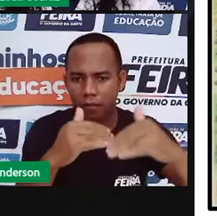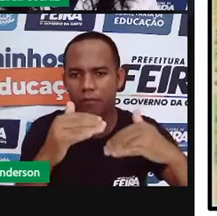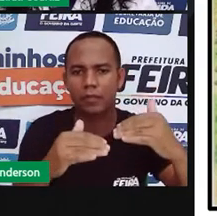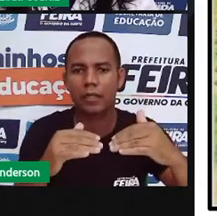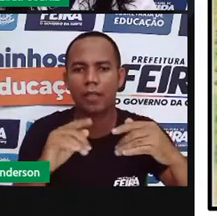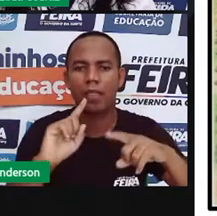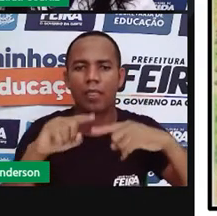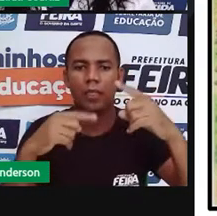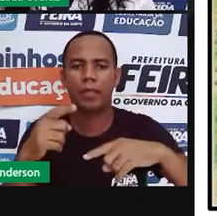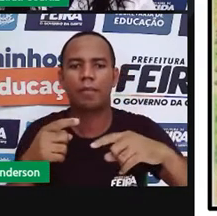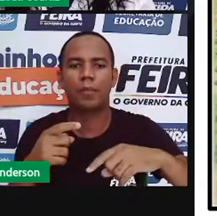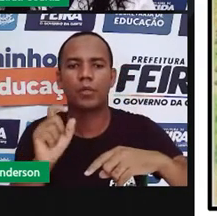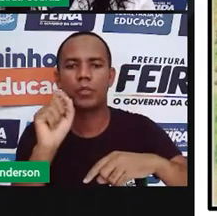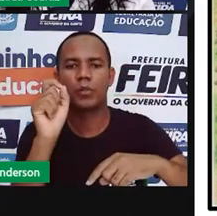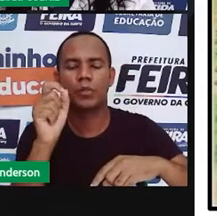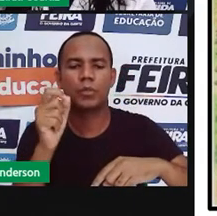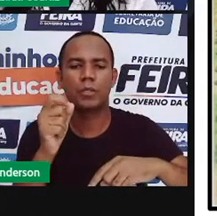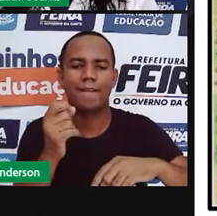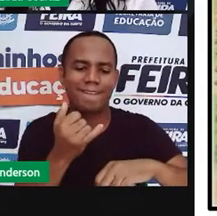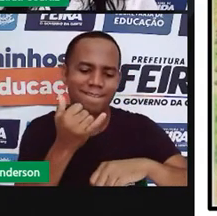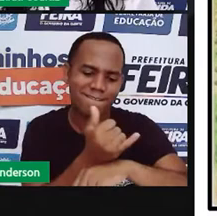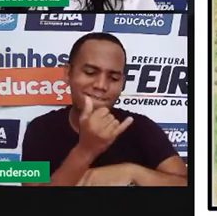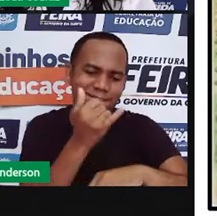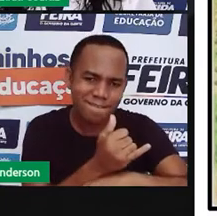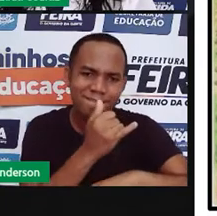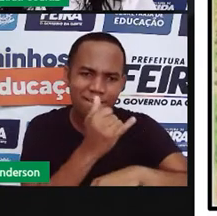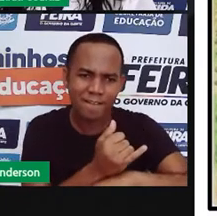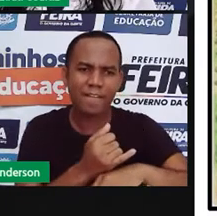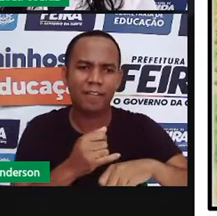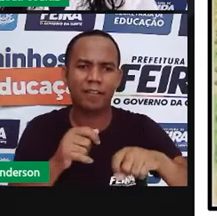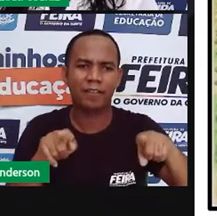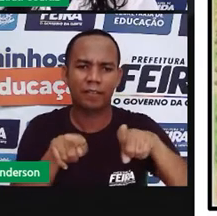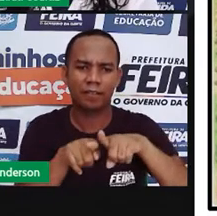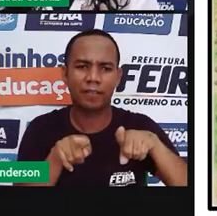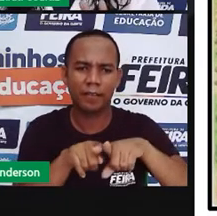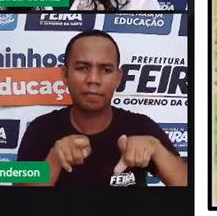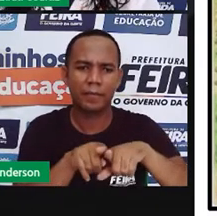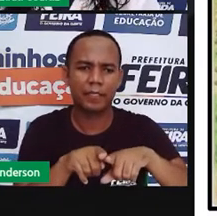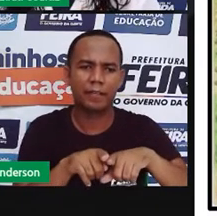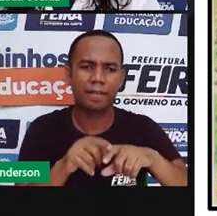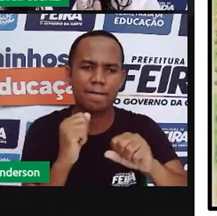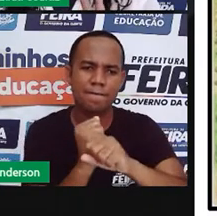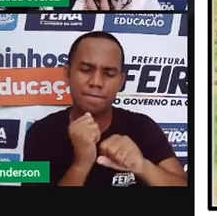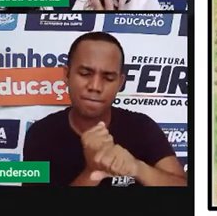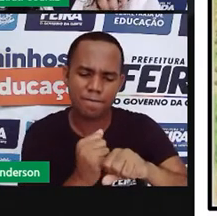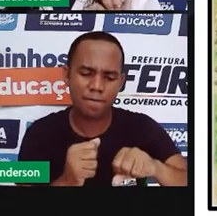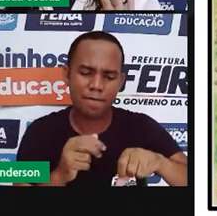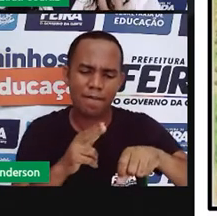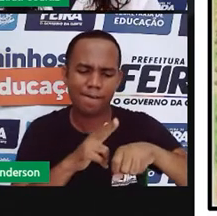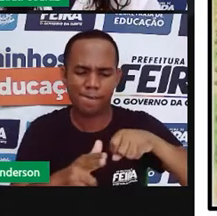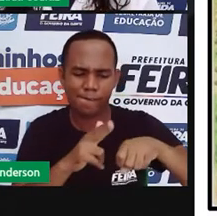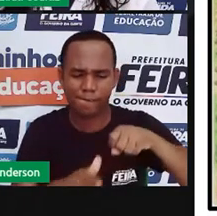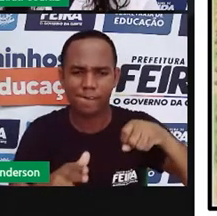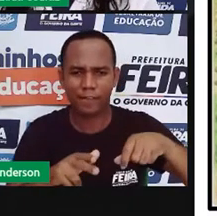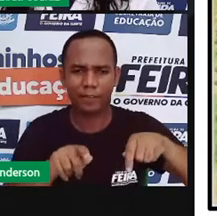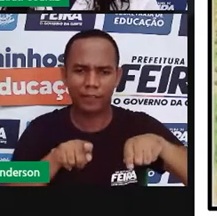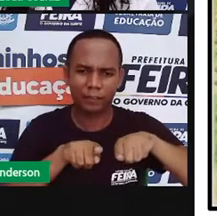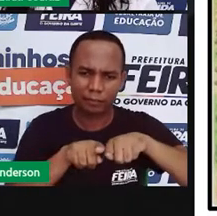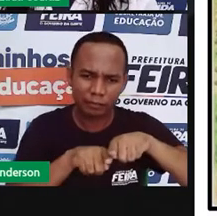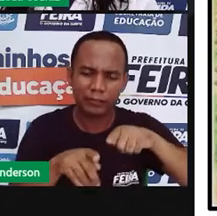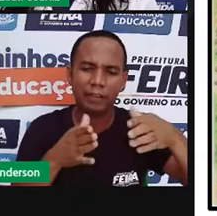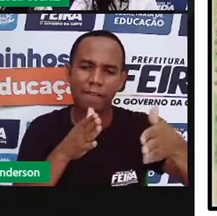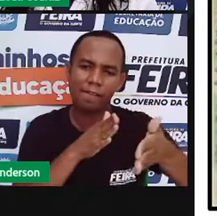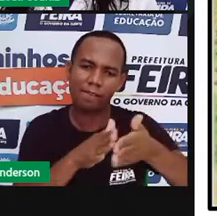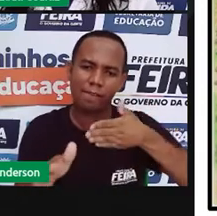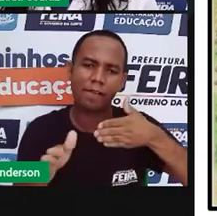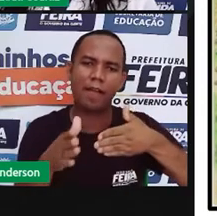metal, a forjar o metal e construir ferramentas. Aí começou a melhorar.